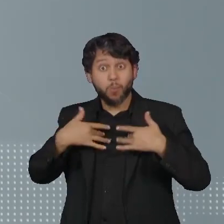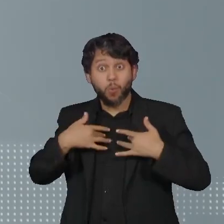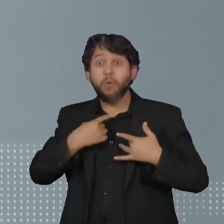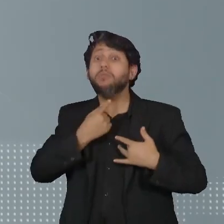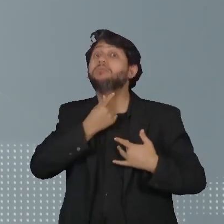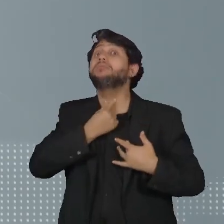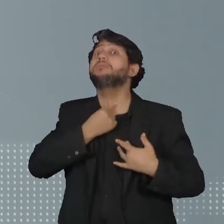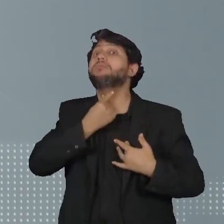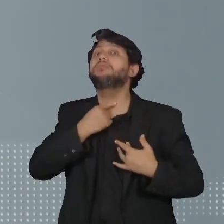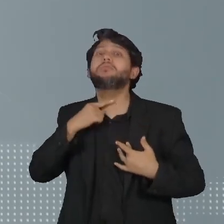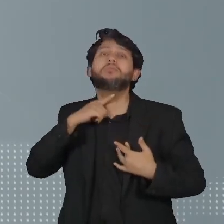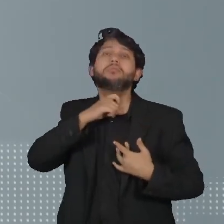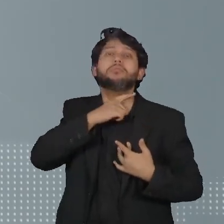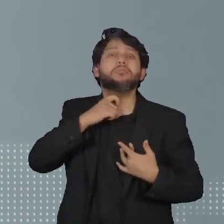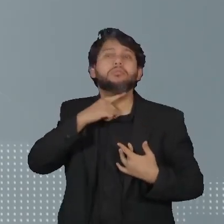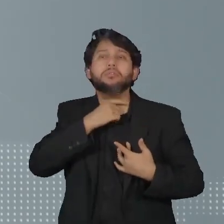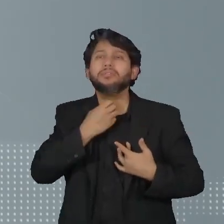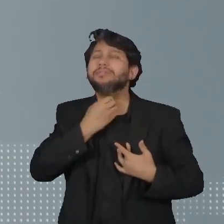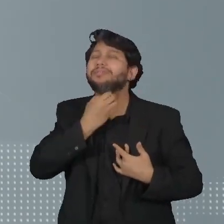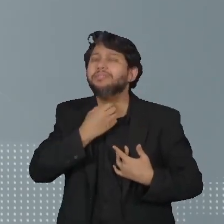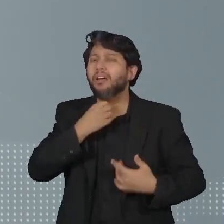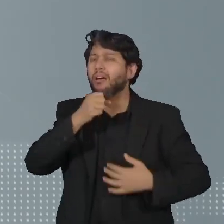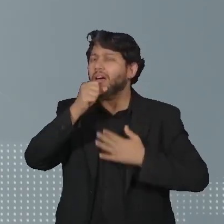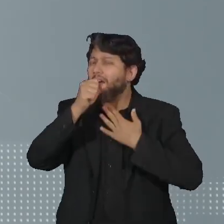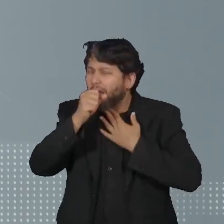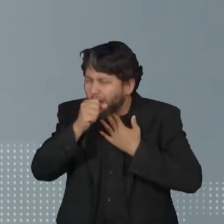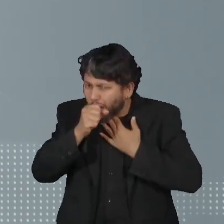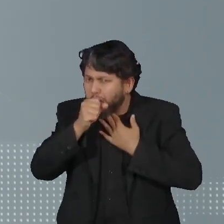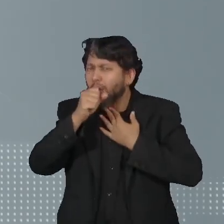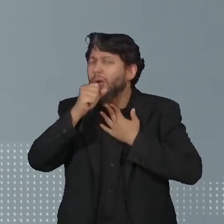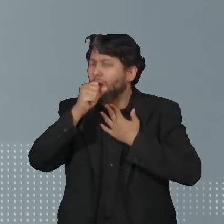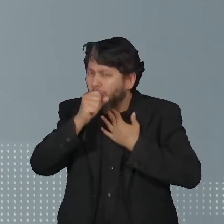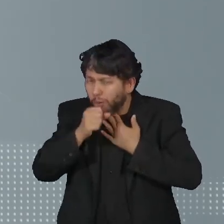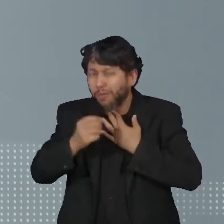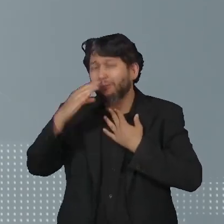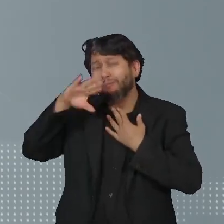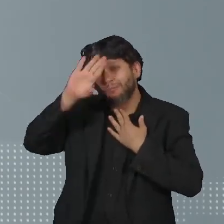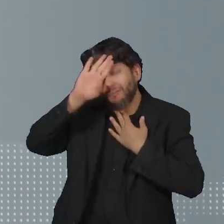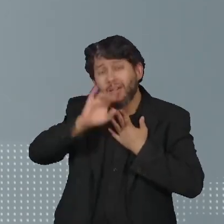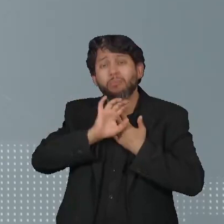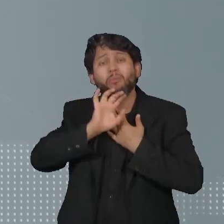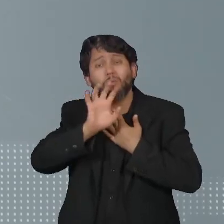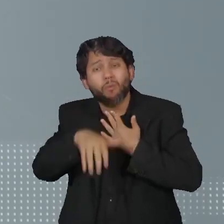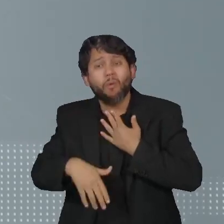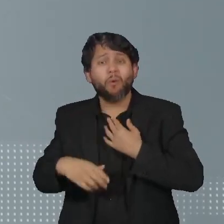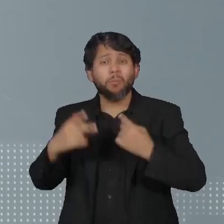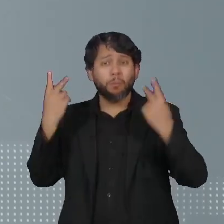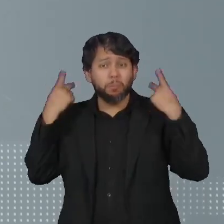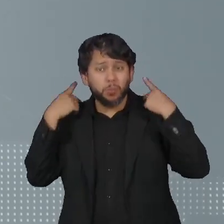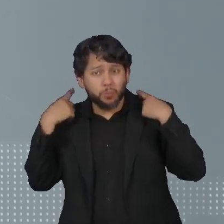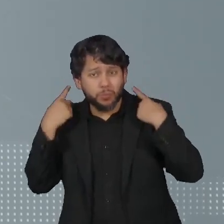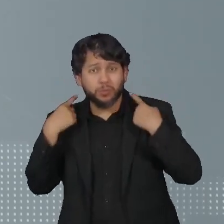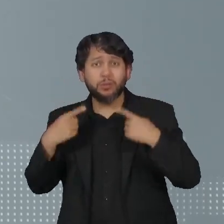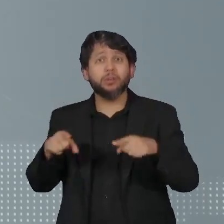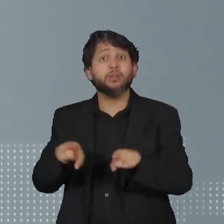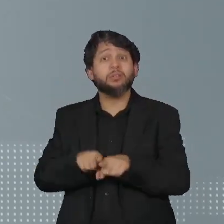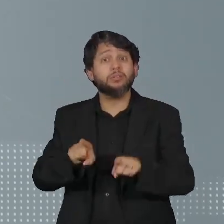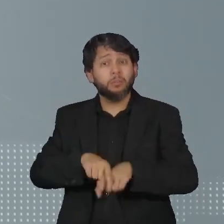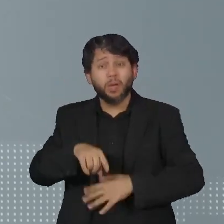da garganta, causando a chamada tosse comprida, febre, vômito, pneumonia e até